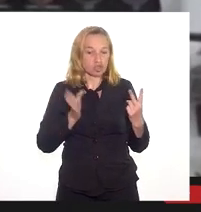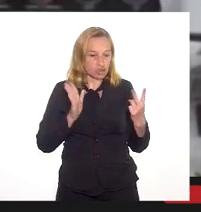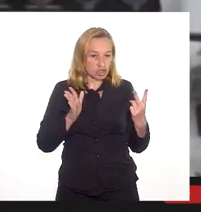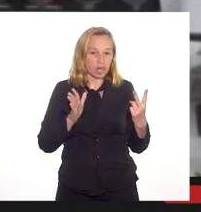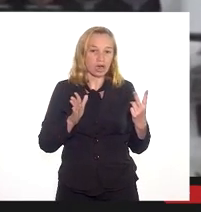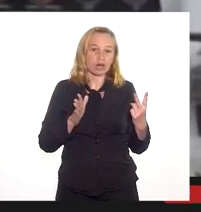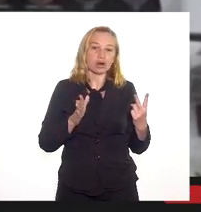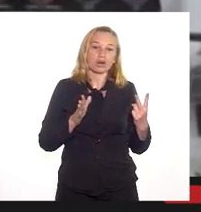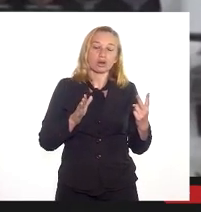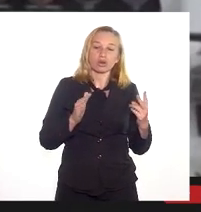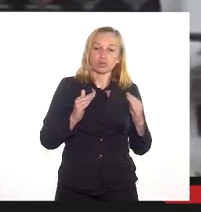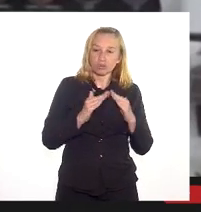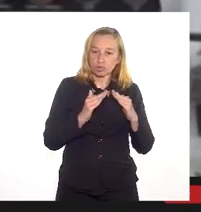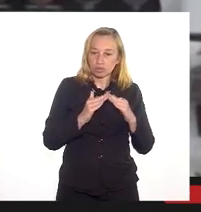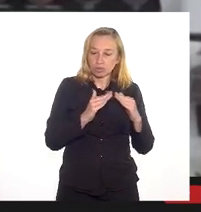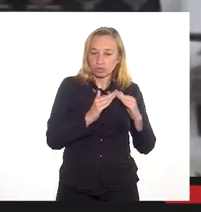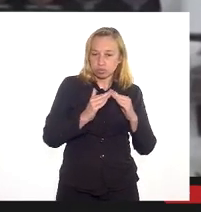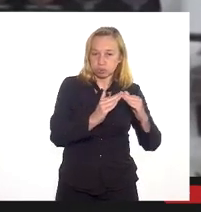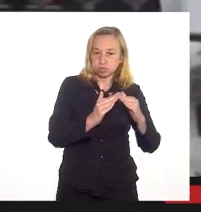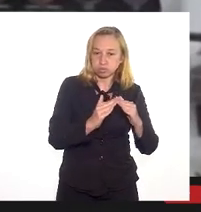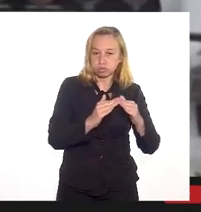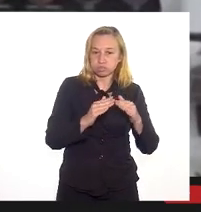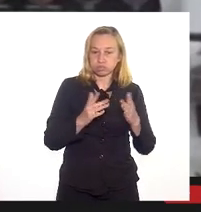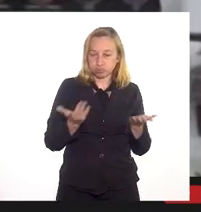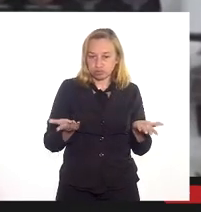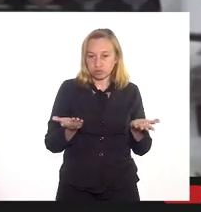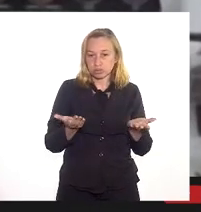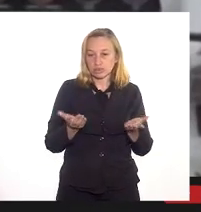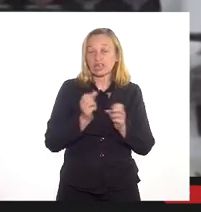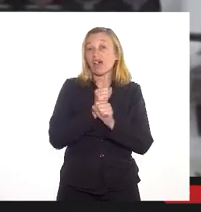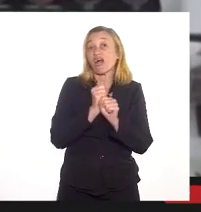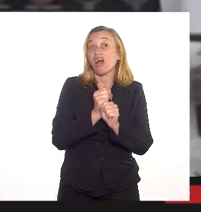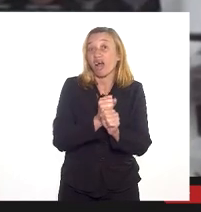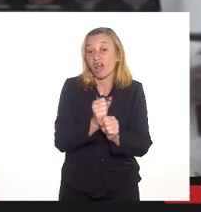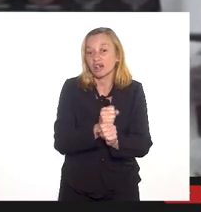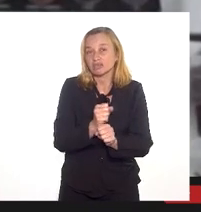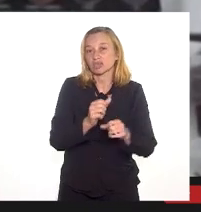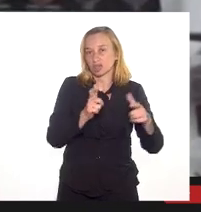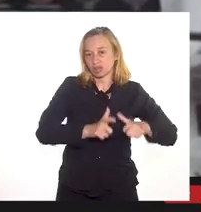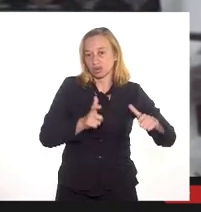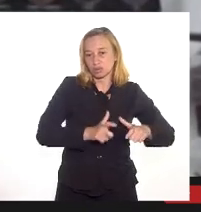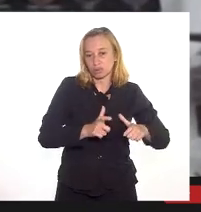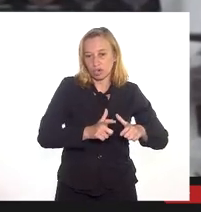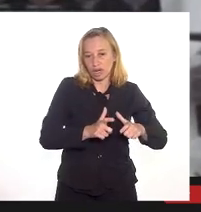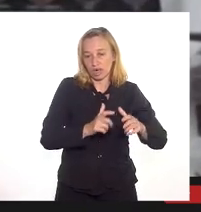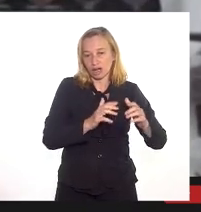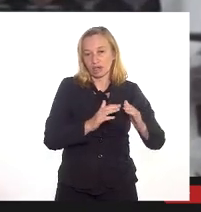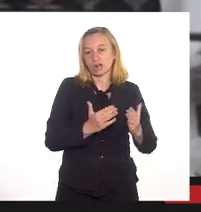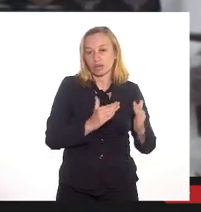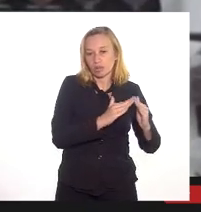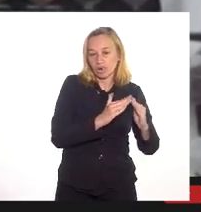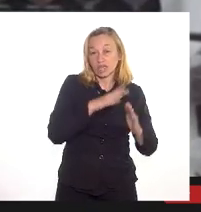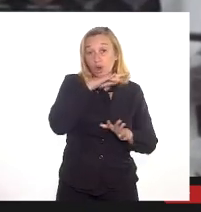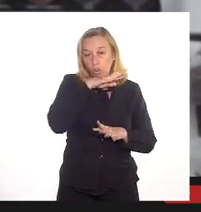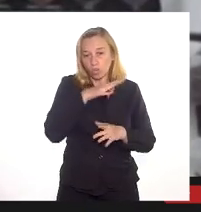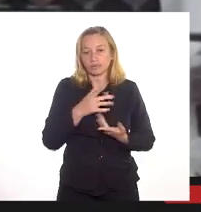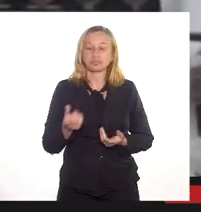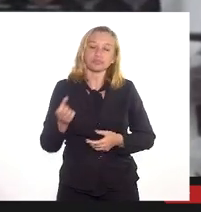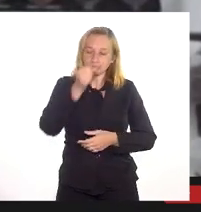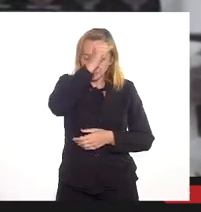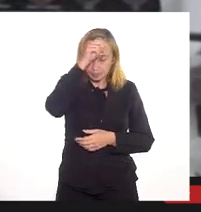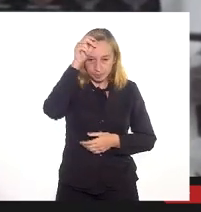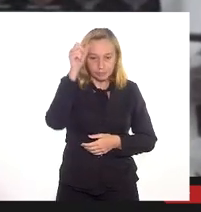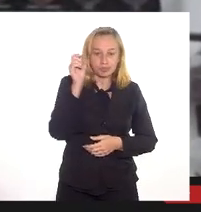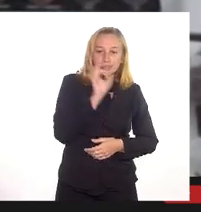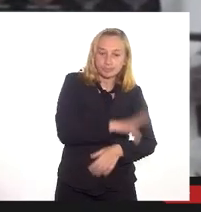desordenada, que foi uma ocupação há décadas nessa região. A prefeitura, nos últimos anos, principalmente nos